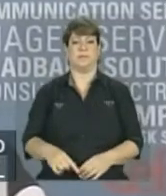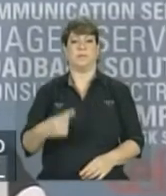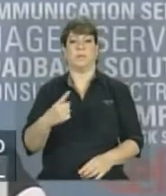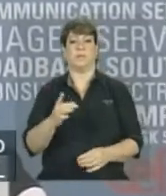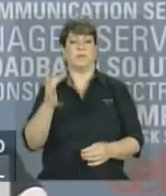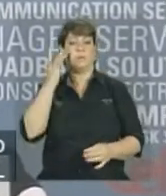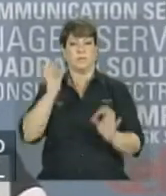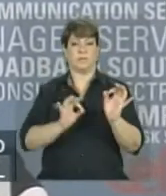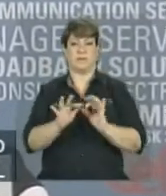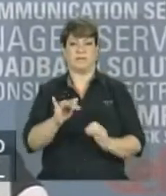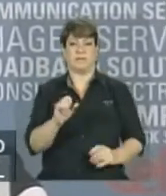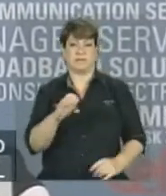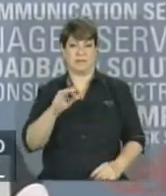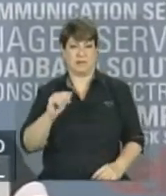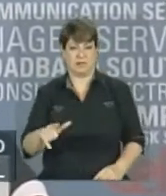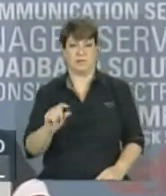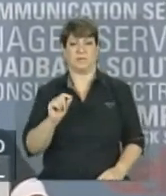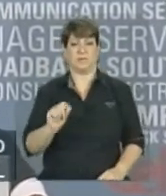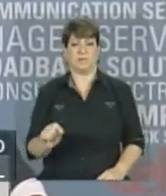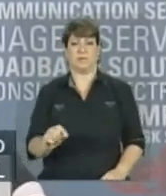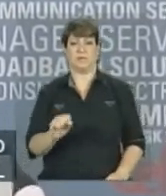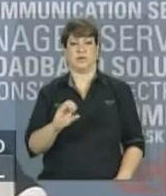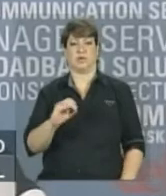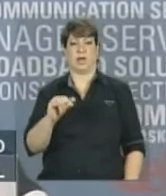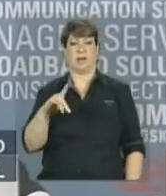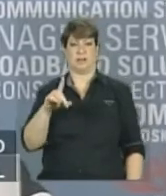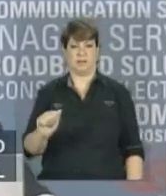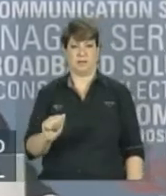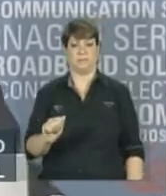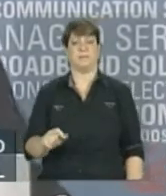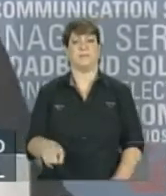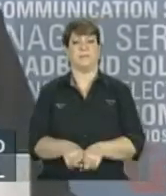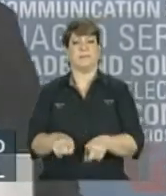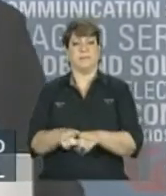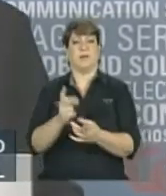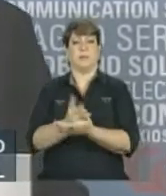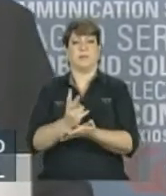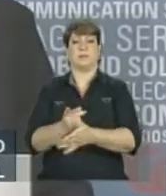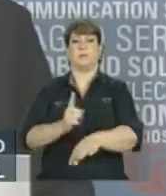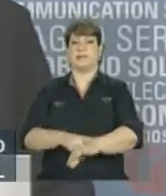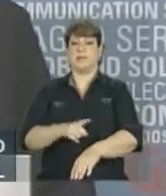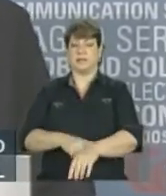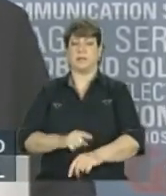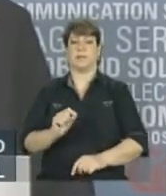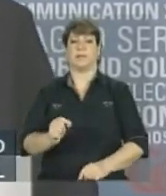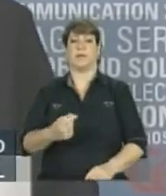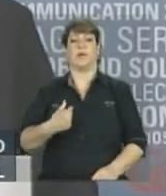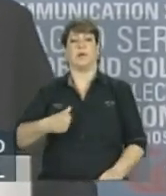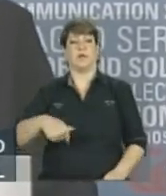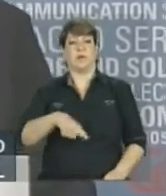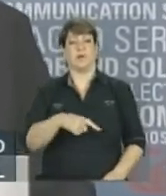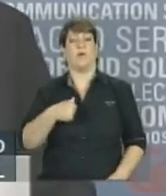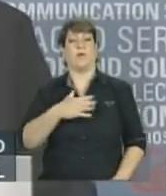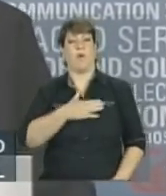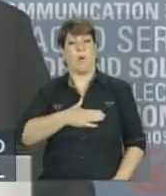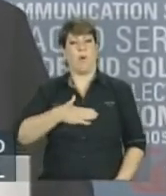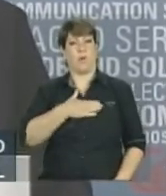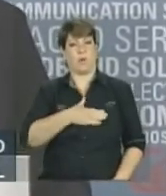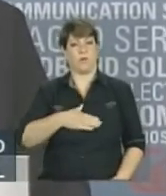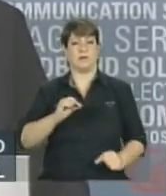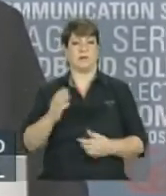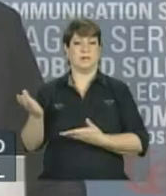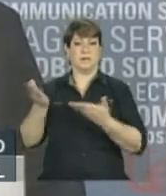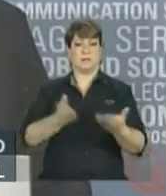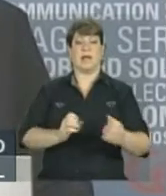estrutura fiscal sólida, ao mesmo tempo que gostaríamos de contar com a presença das